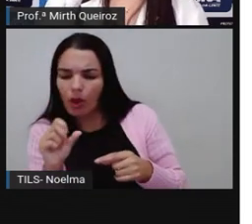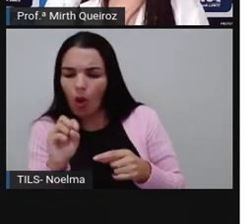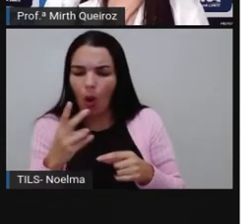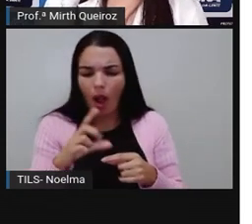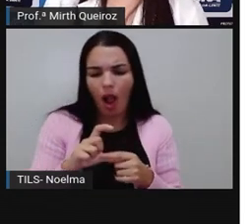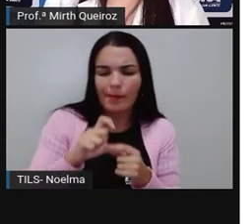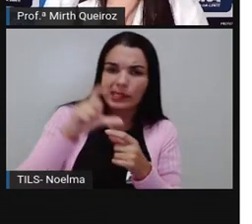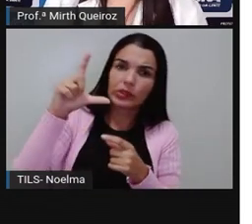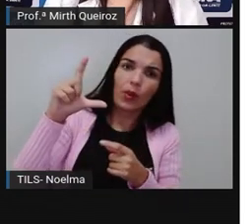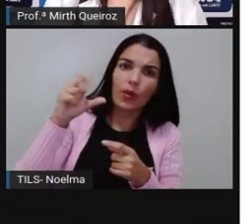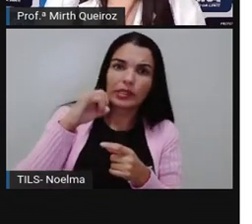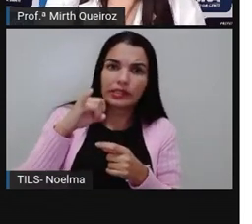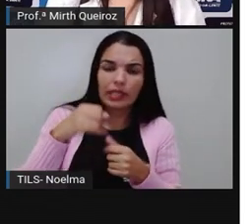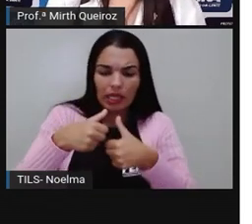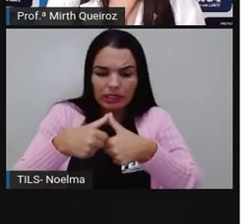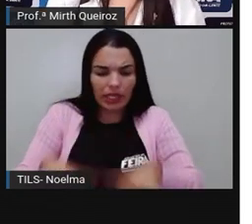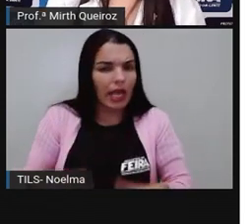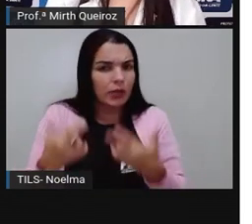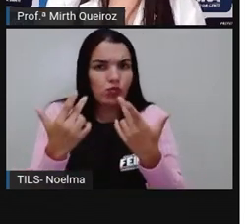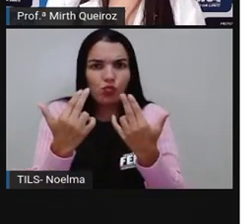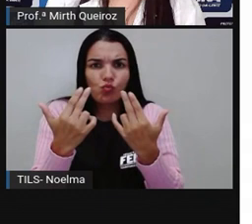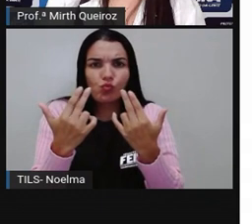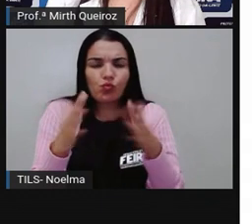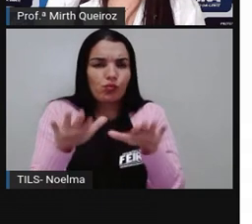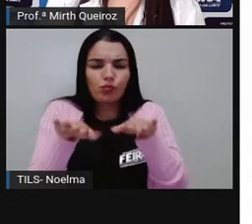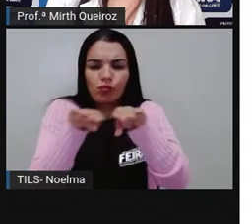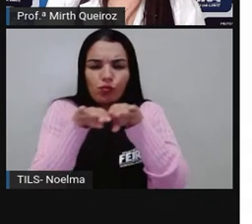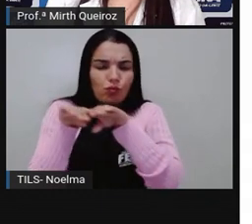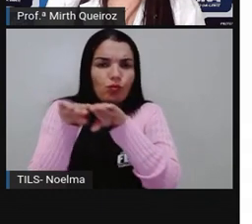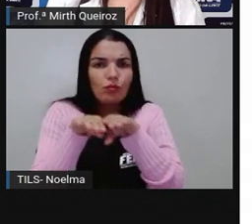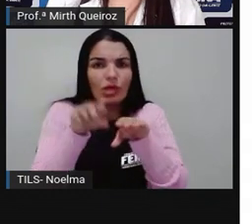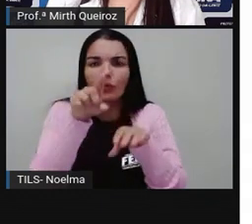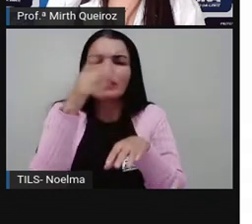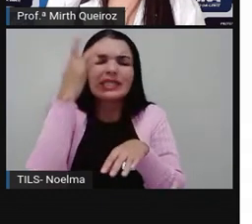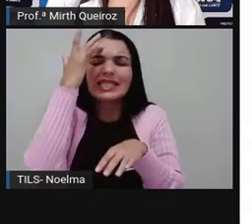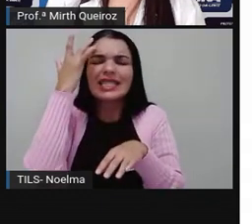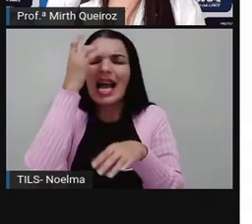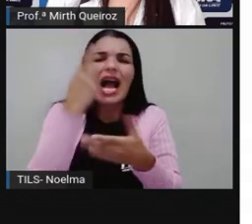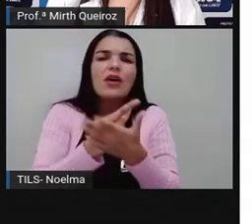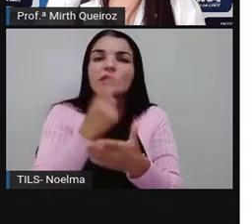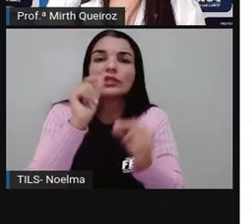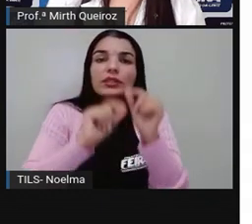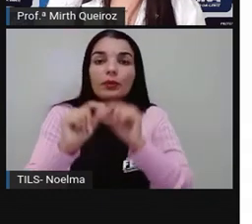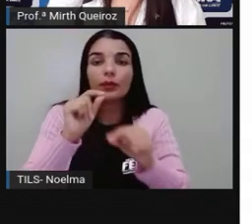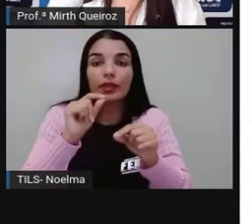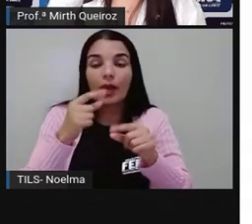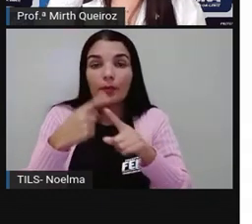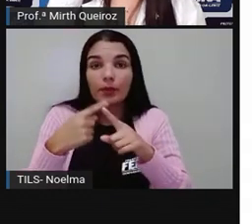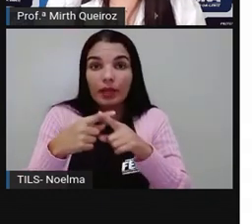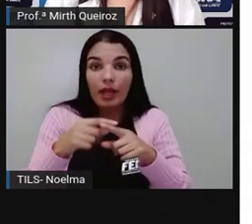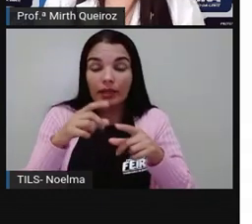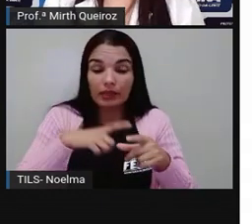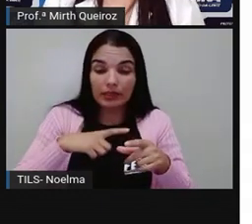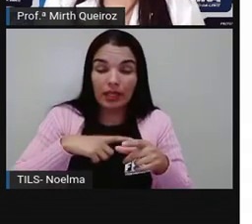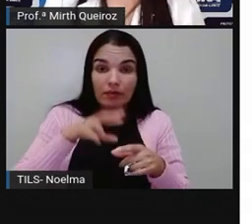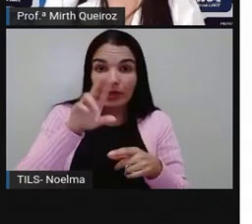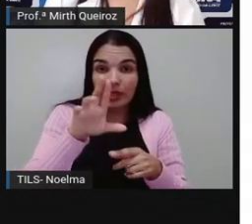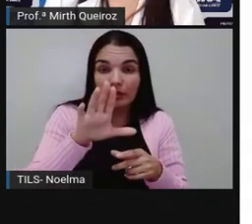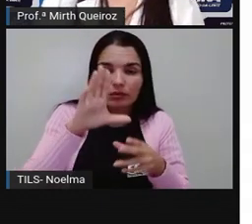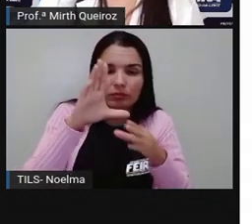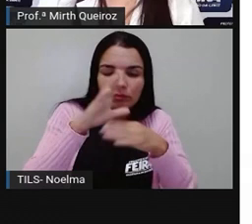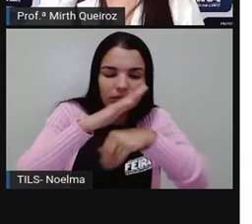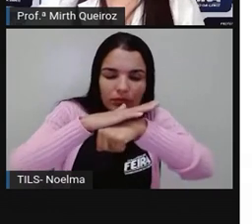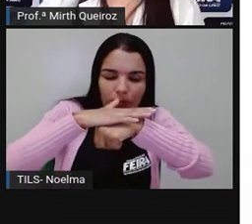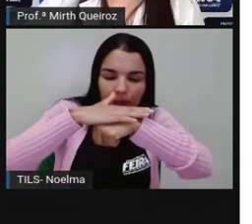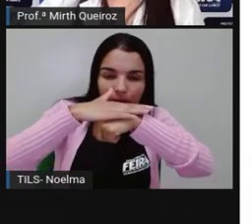aumentou? Se está do mesmo jeito? O que que vocês acham aí Que aconteceu Que fez com que essa umidade Sofresse ou não